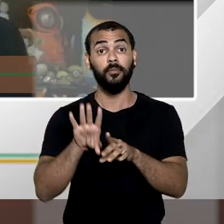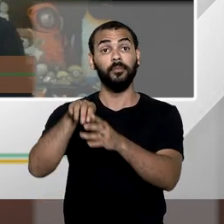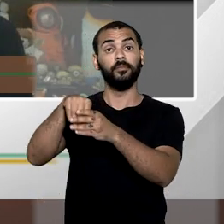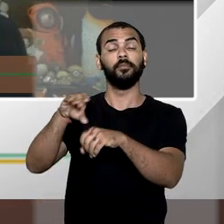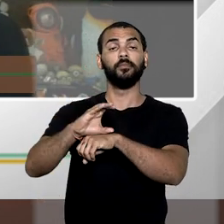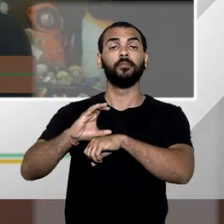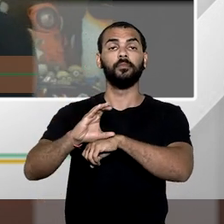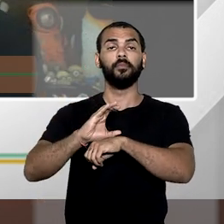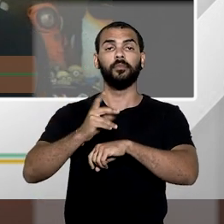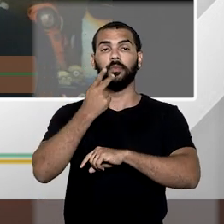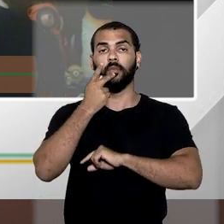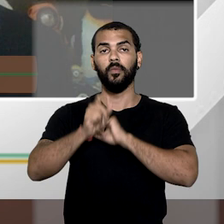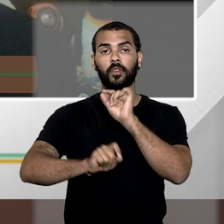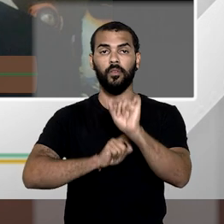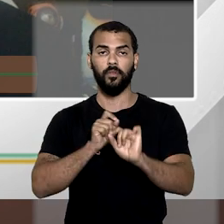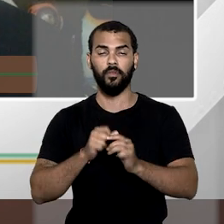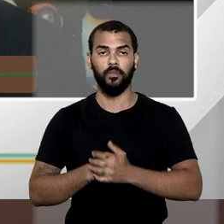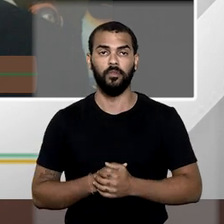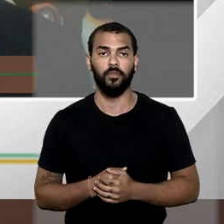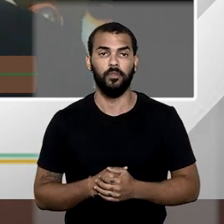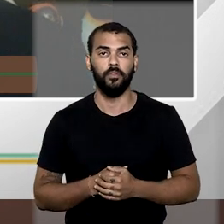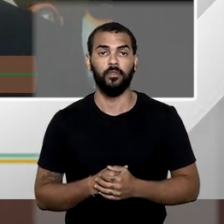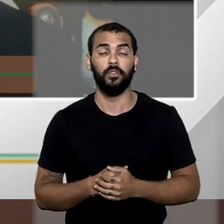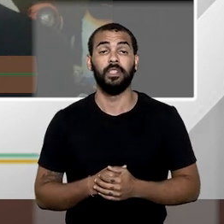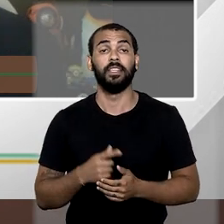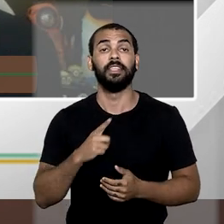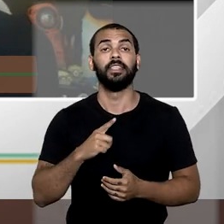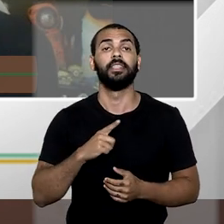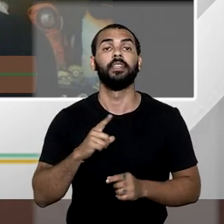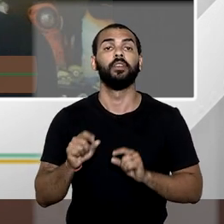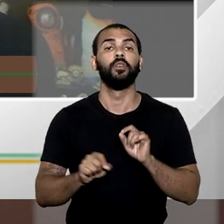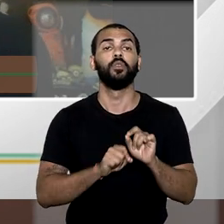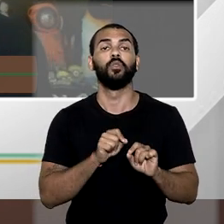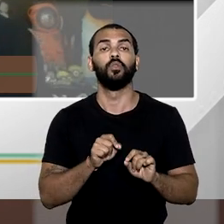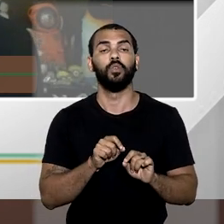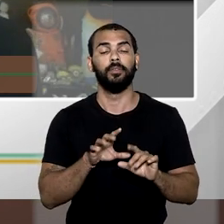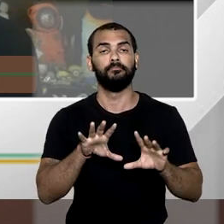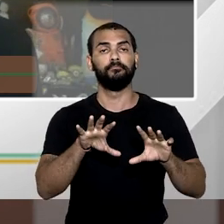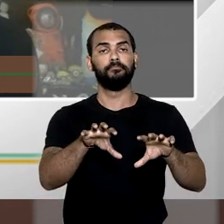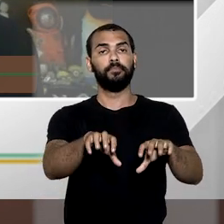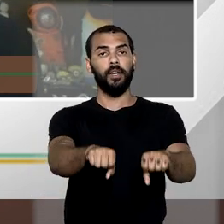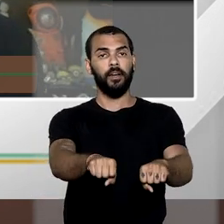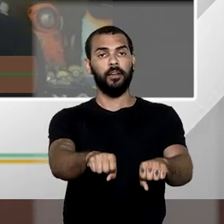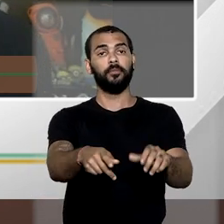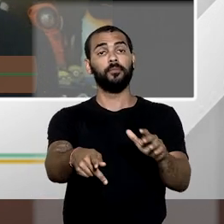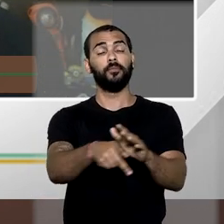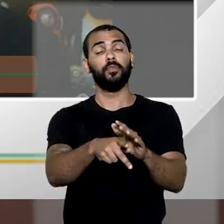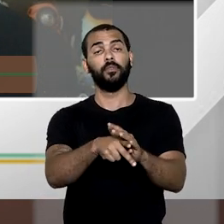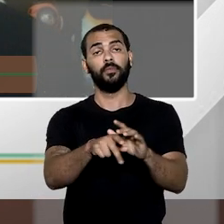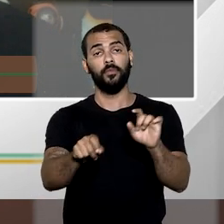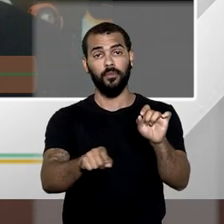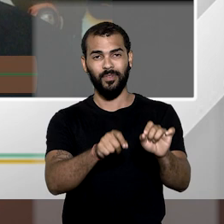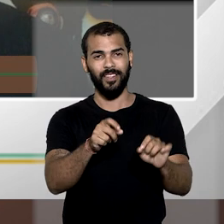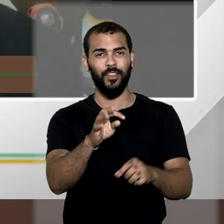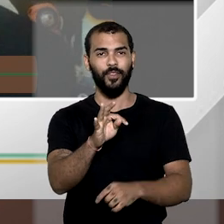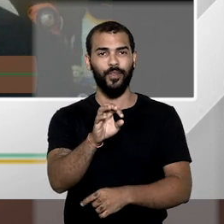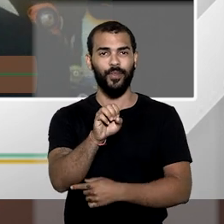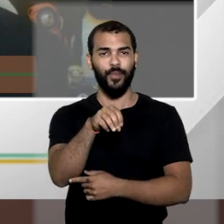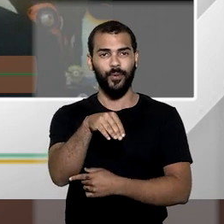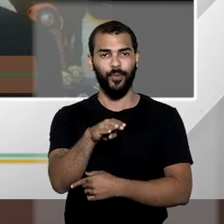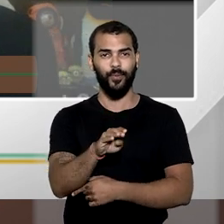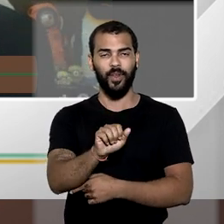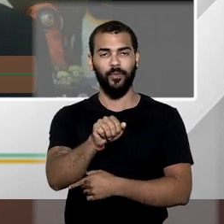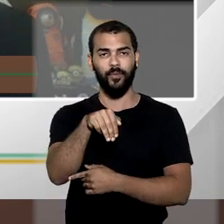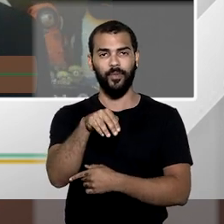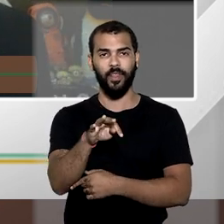constitucional existe a previsão do tombamento, que é uma forma de intervenção na propriedade privada quando